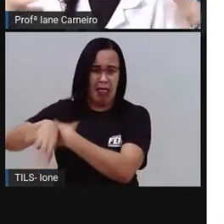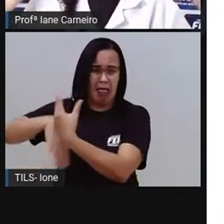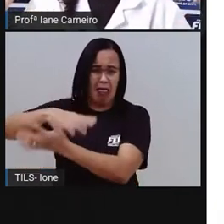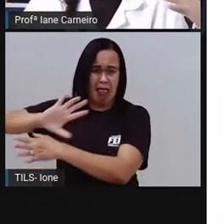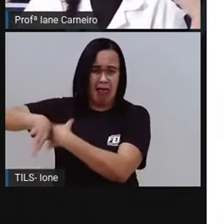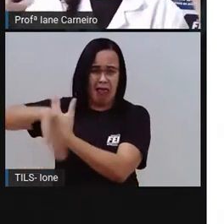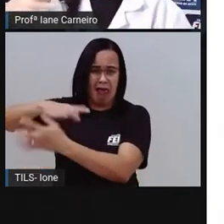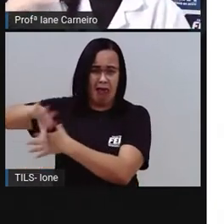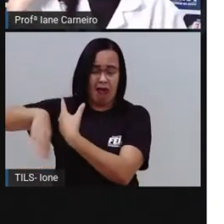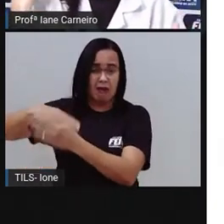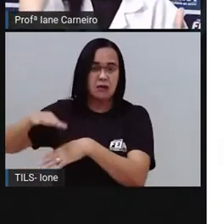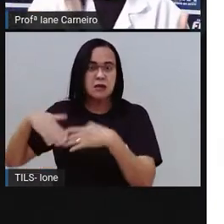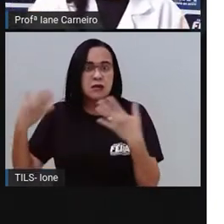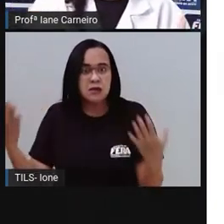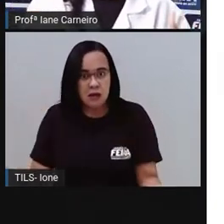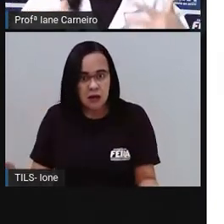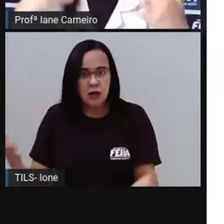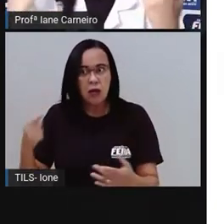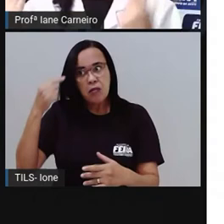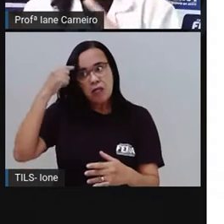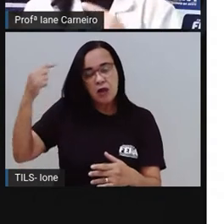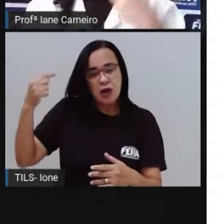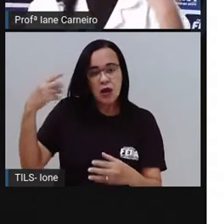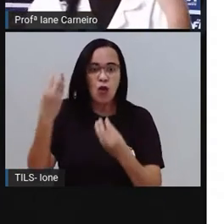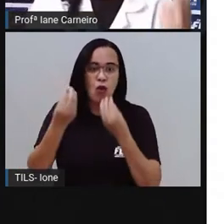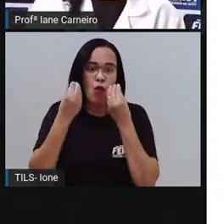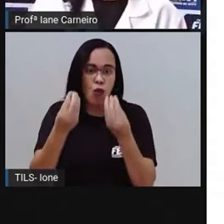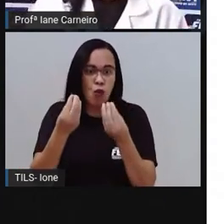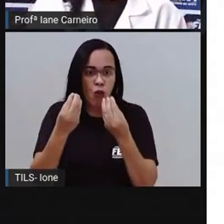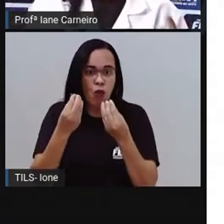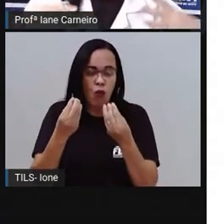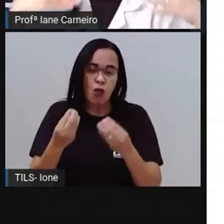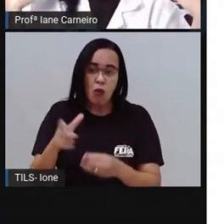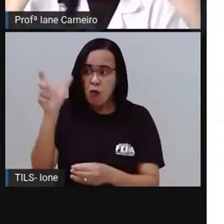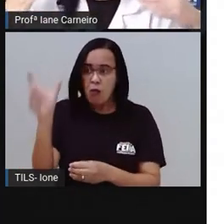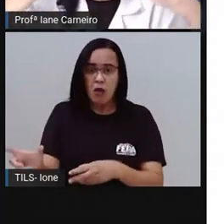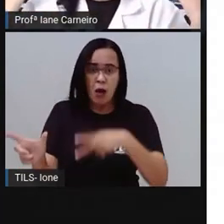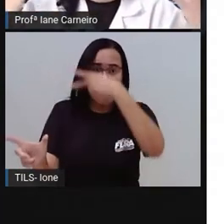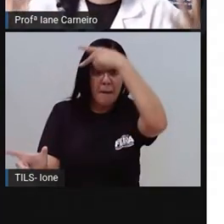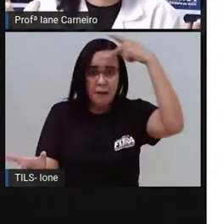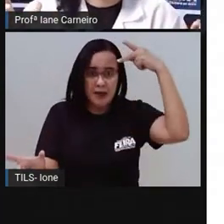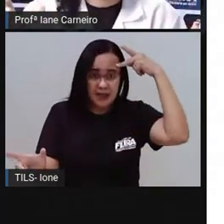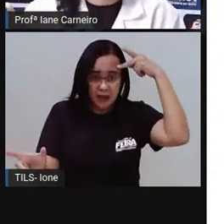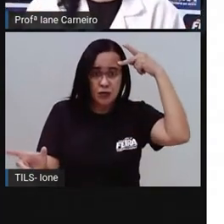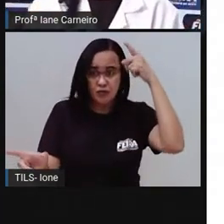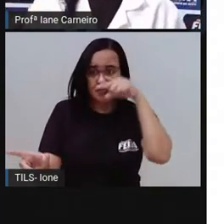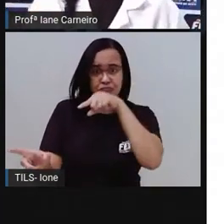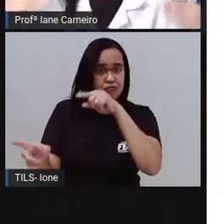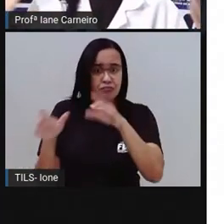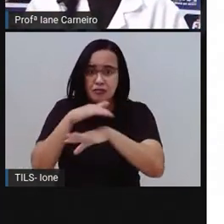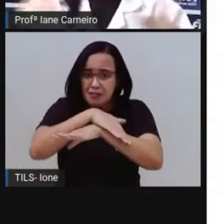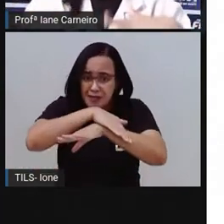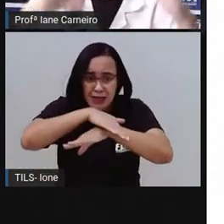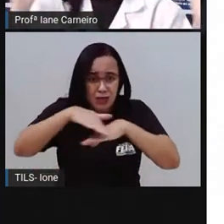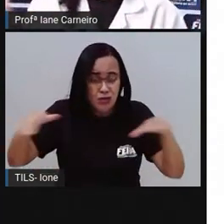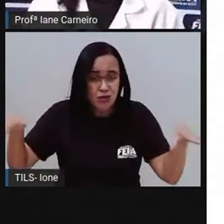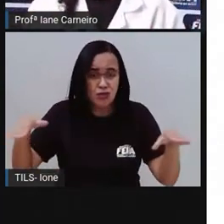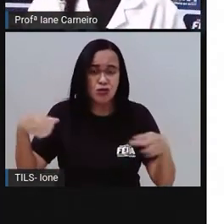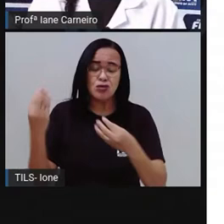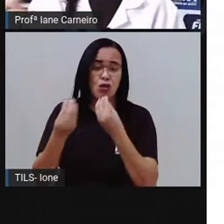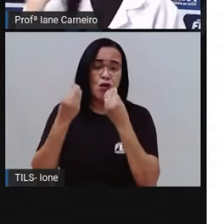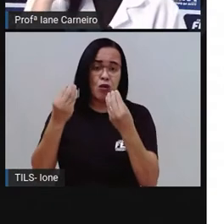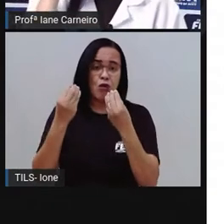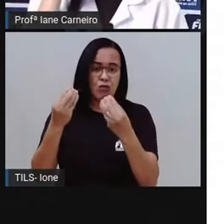pensem aí o quanto que a atitude de uma pessoa, de duas pessoas, pode interferir, né? Pode prejudicar todo